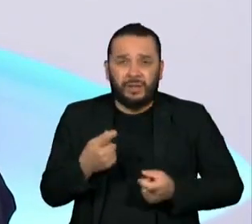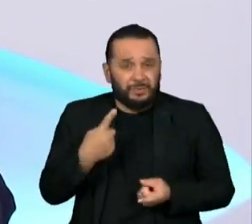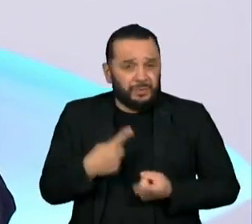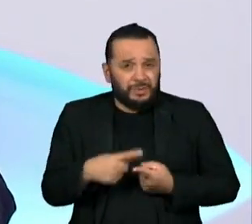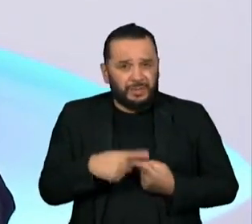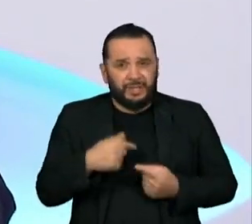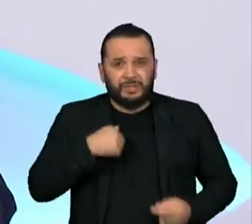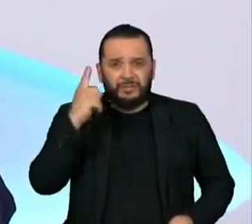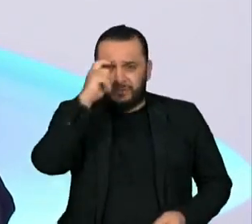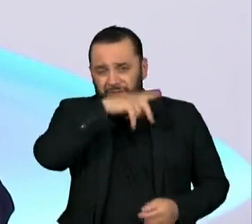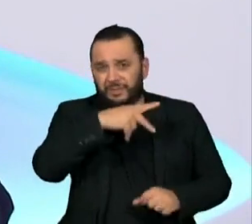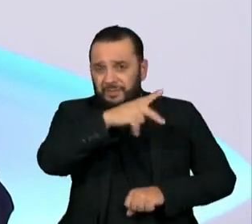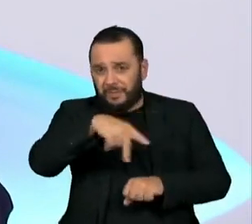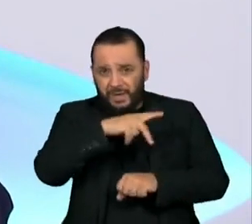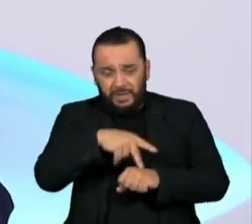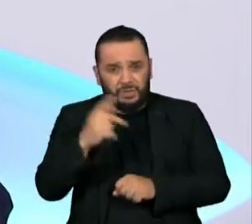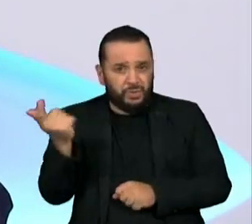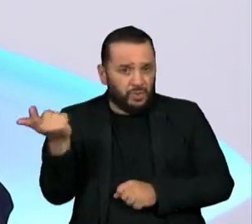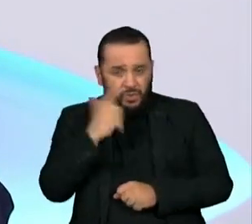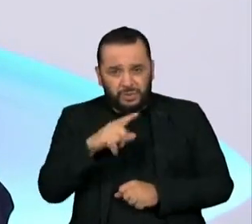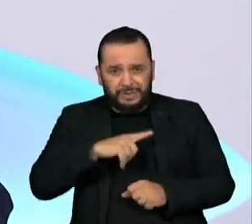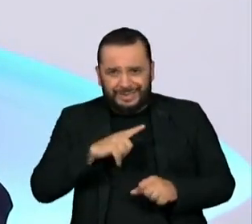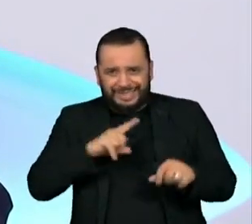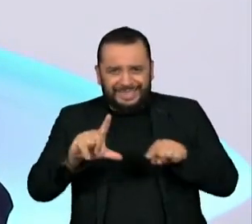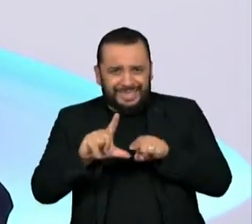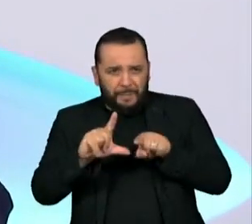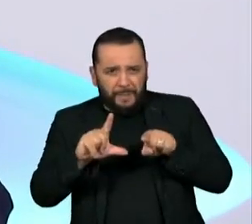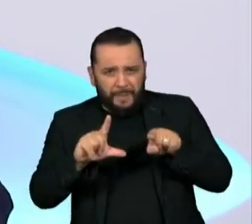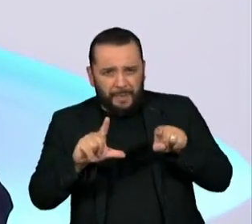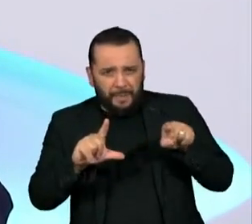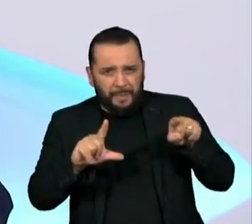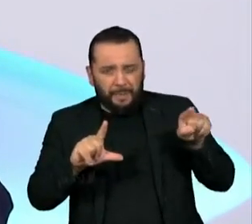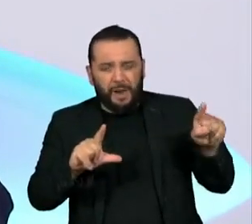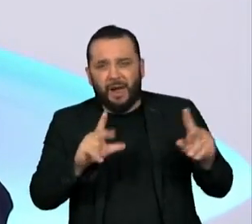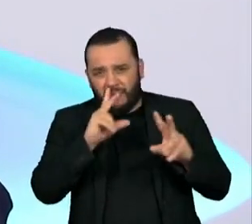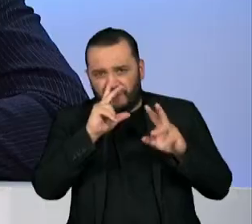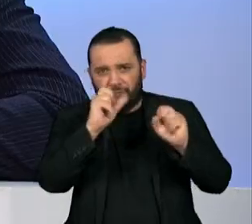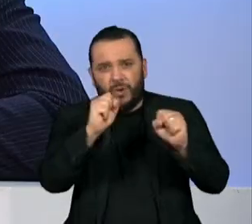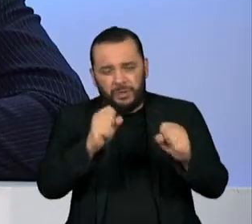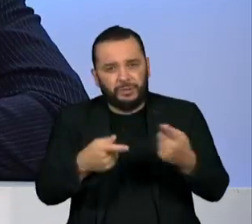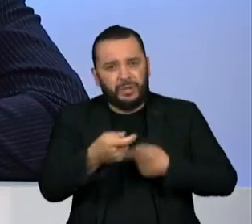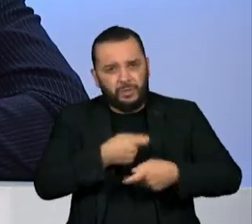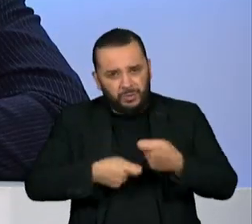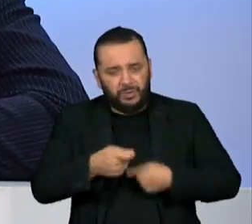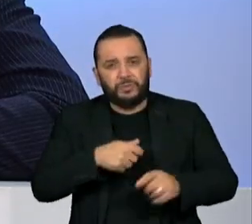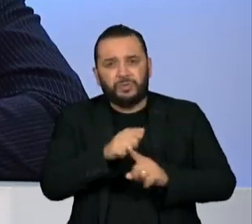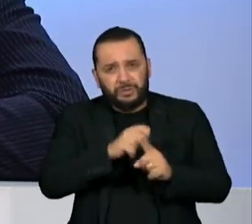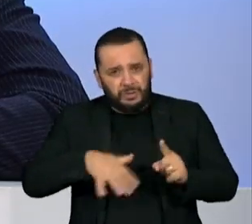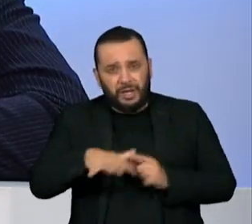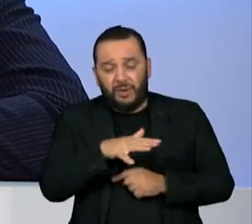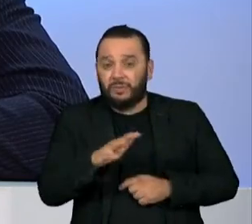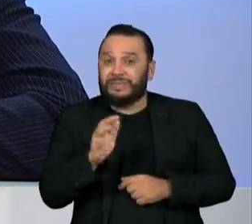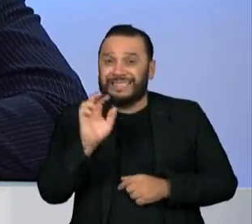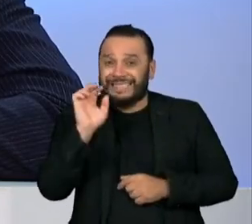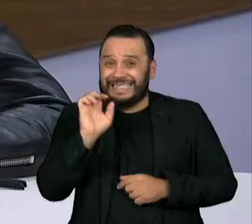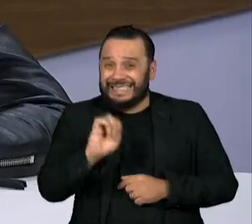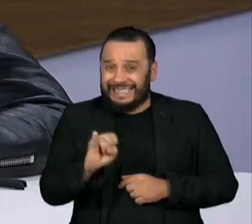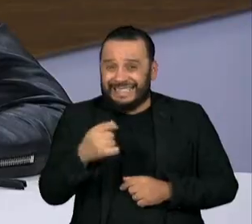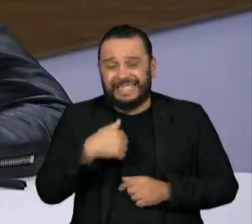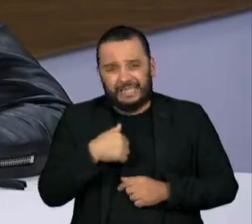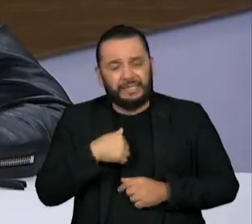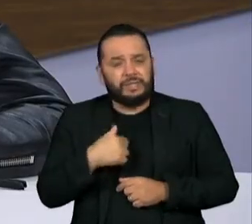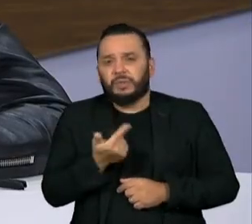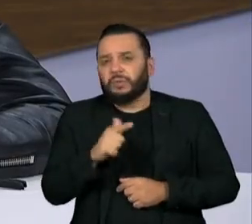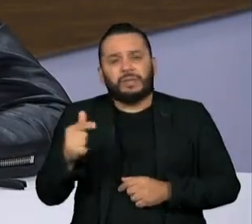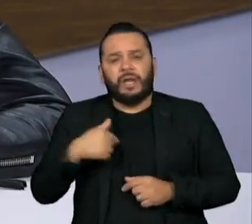país tendo um crescimento sustentado econômico e social ao longo do tempo, se não tiver um módico